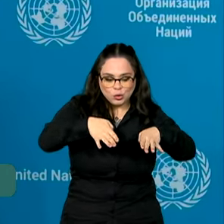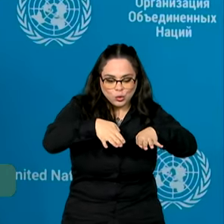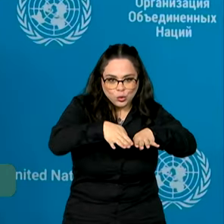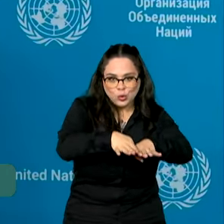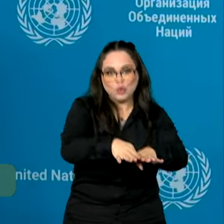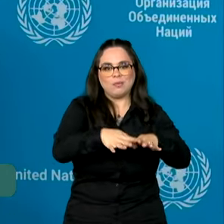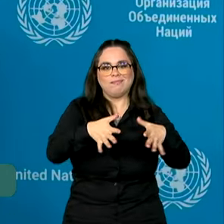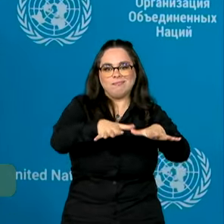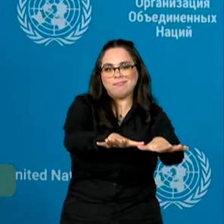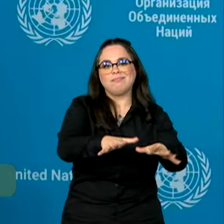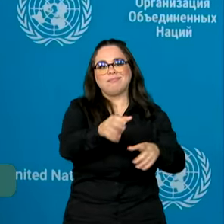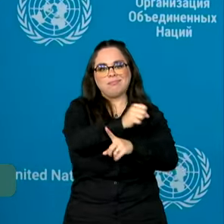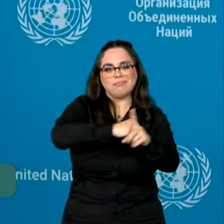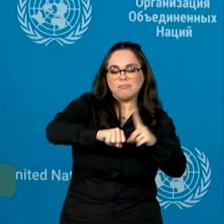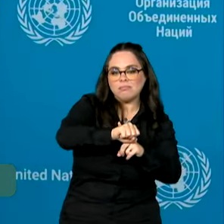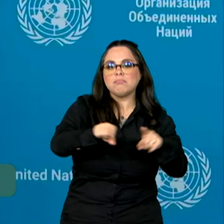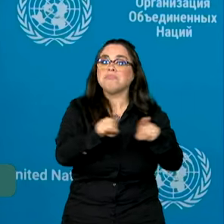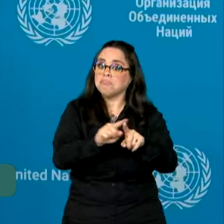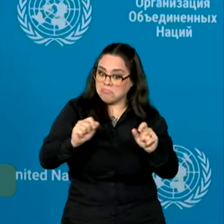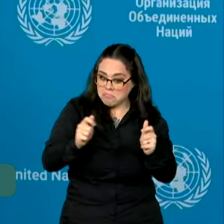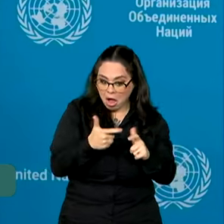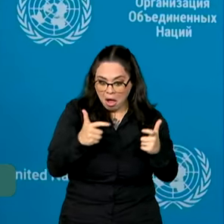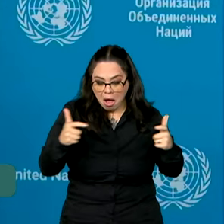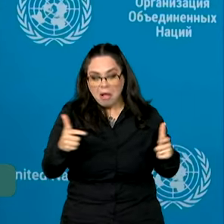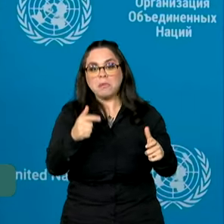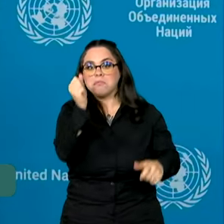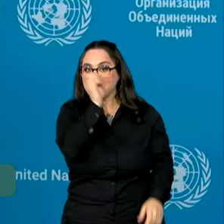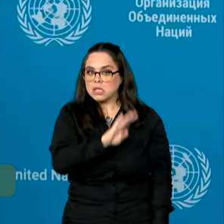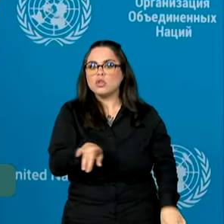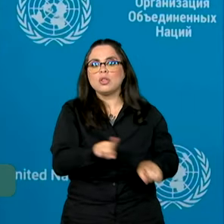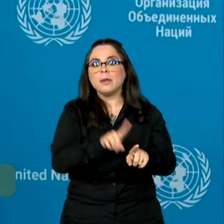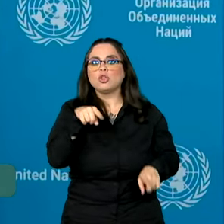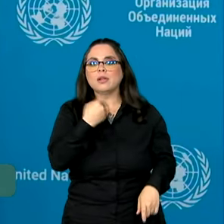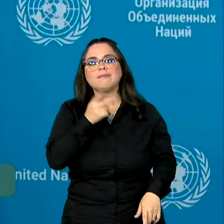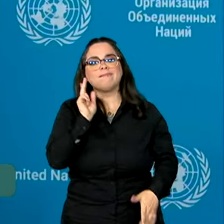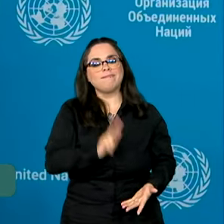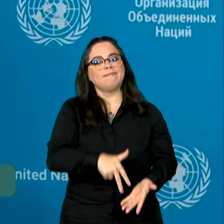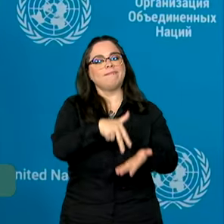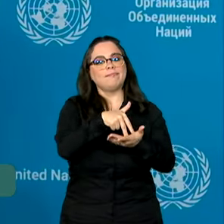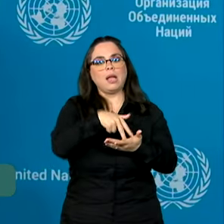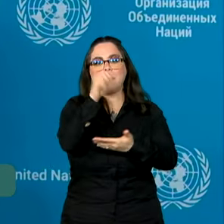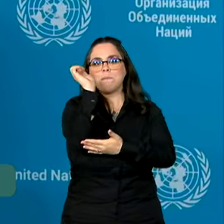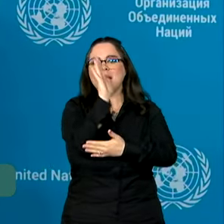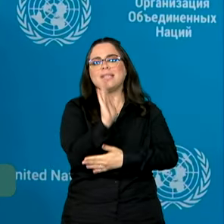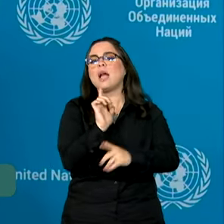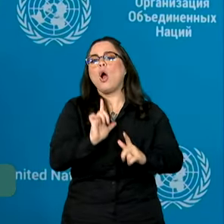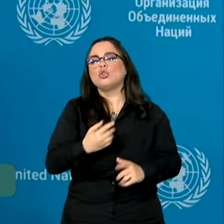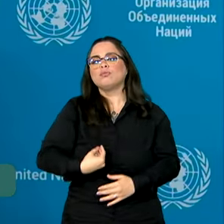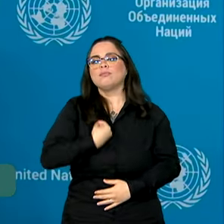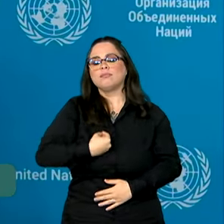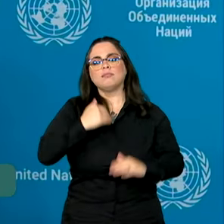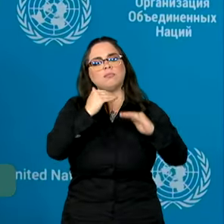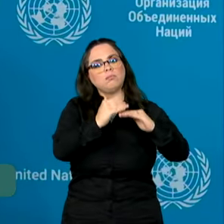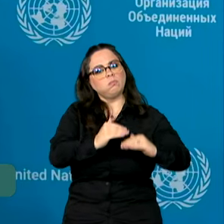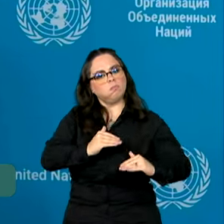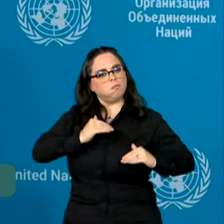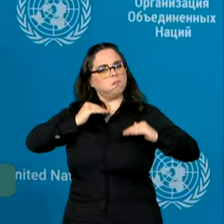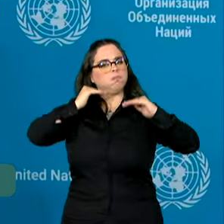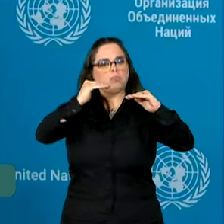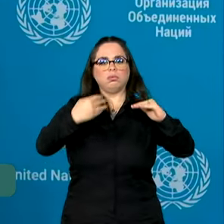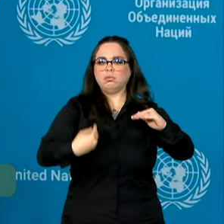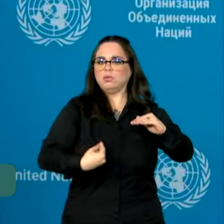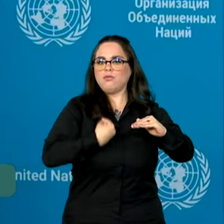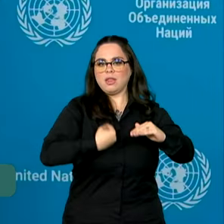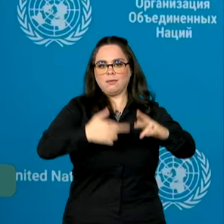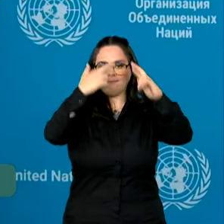acontecendo no Brasil e que a gente vai continuar a levar o Brasil para viver um padrão de vida que